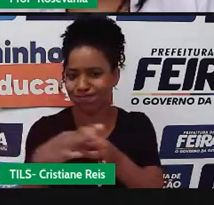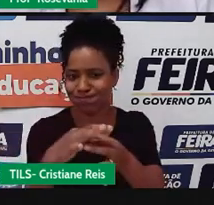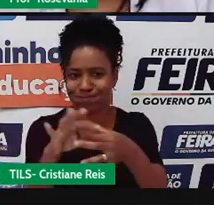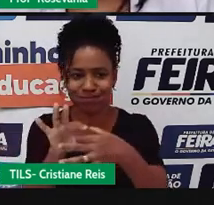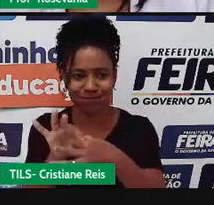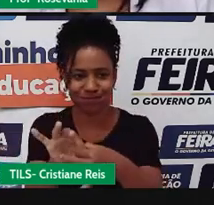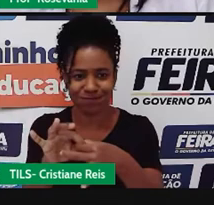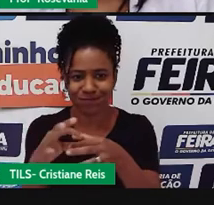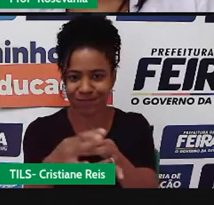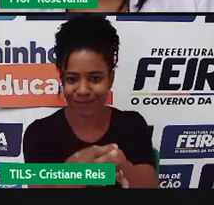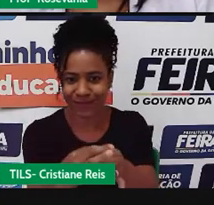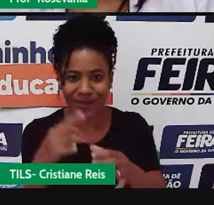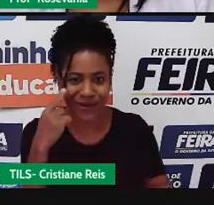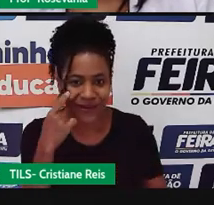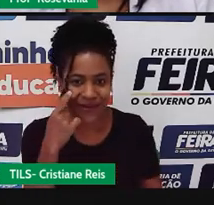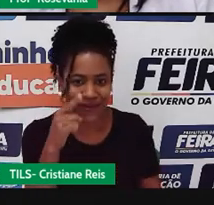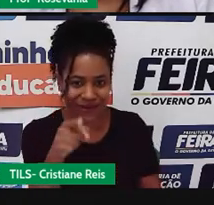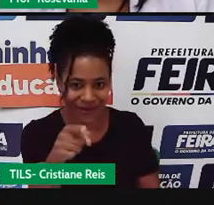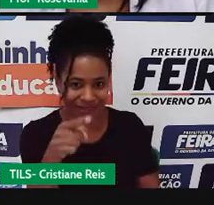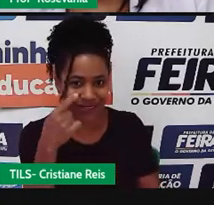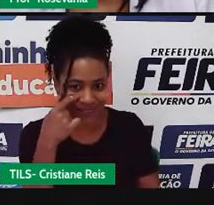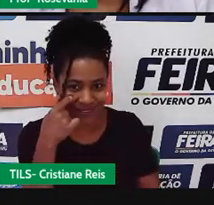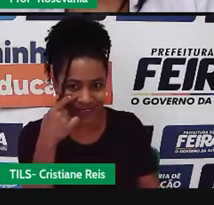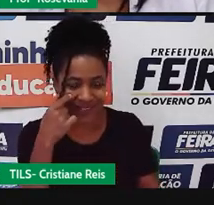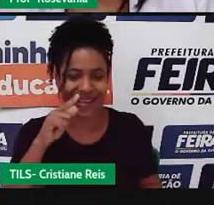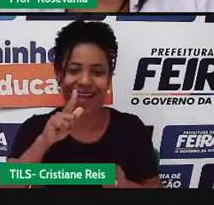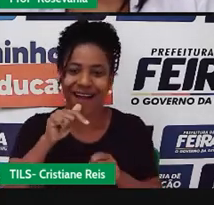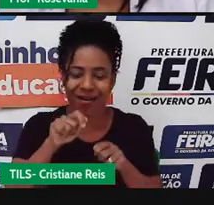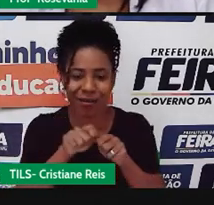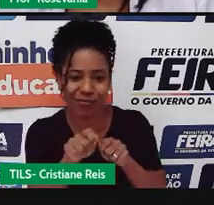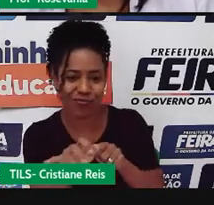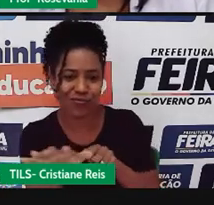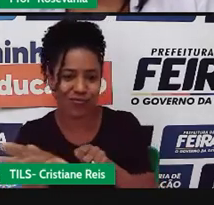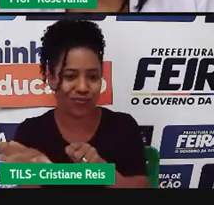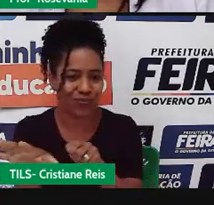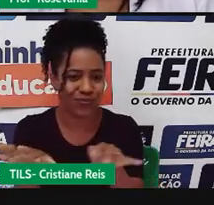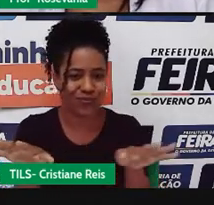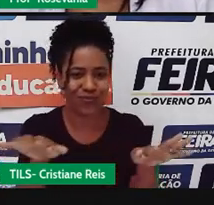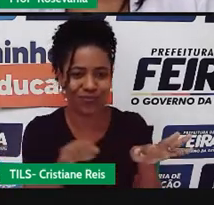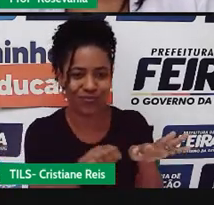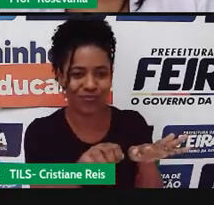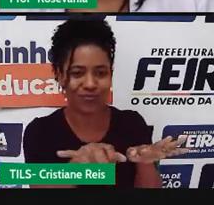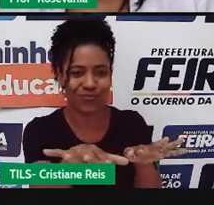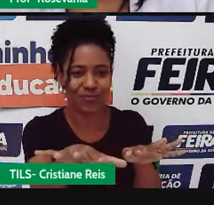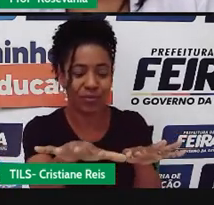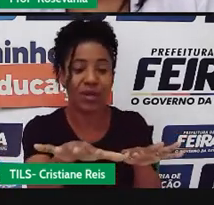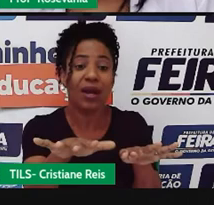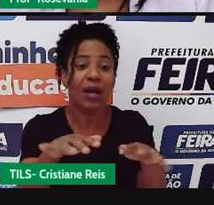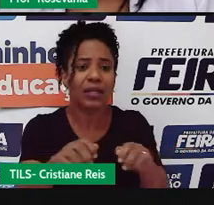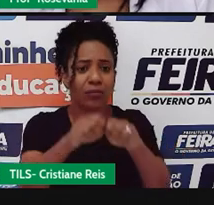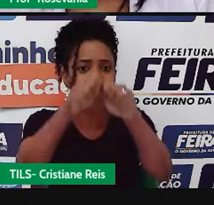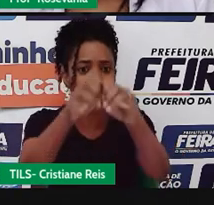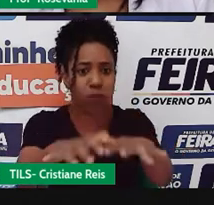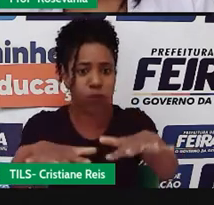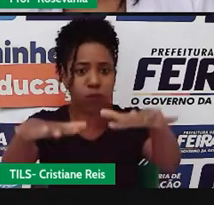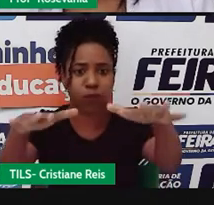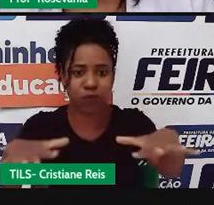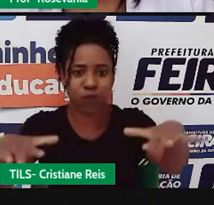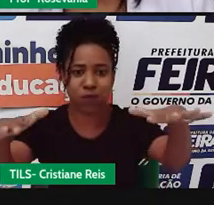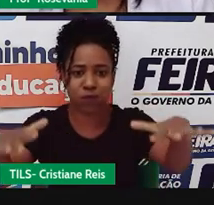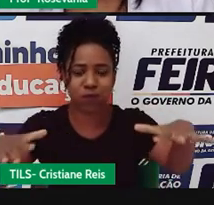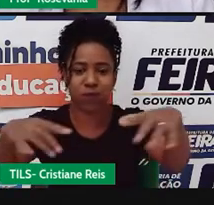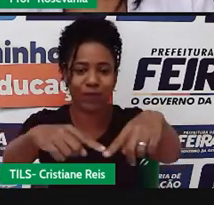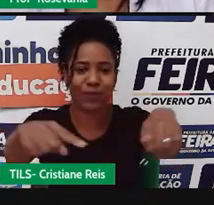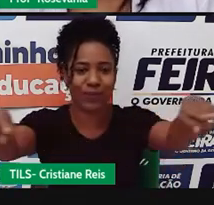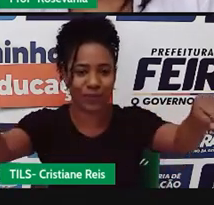Ó, a drenagem azul reica, né, eles vão juntar tudinho em um único rio que aí a gente vai formar a bacia do